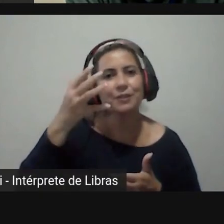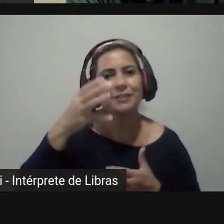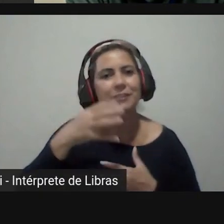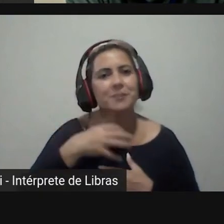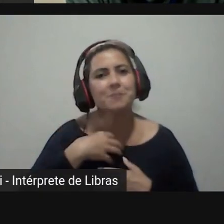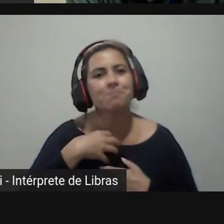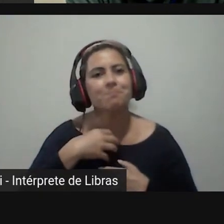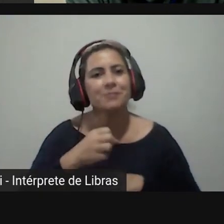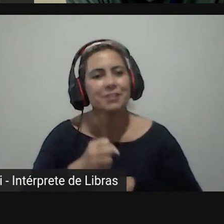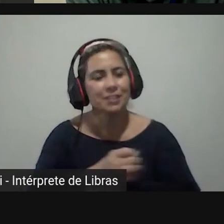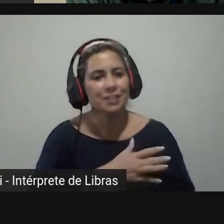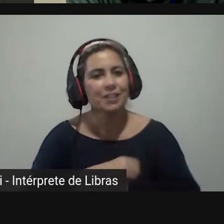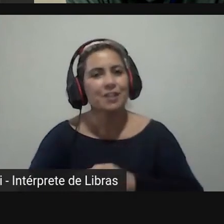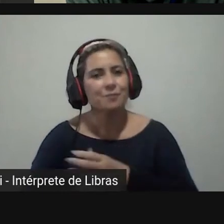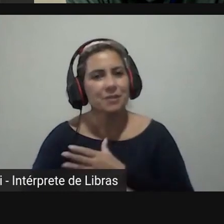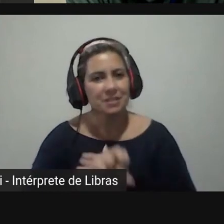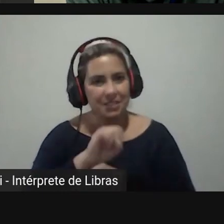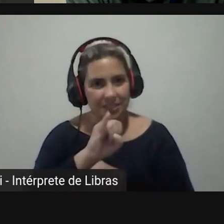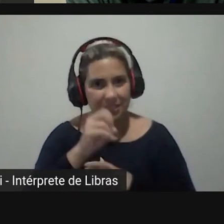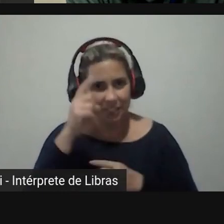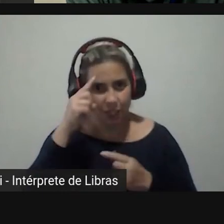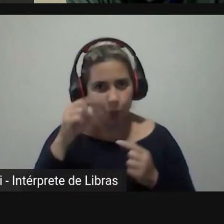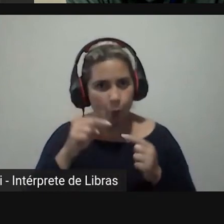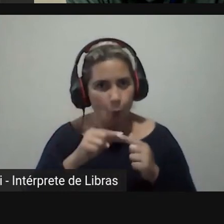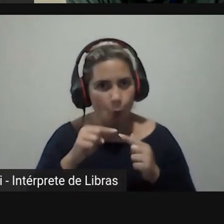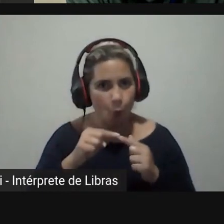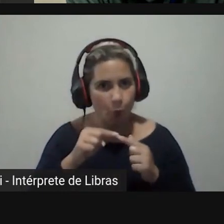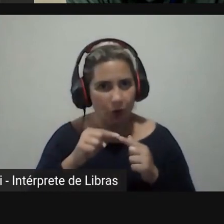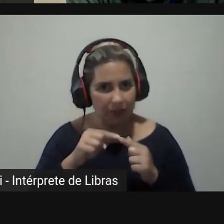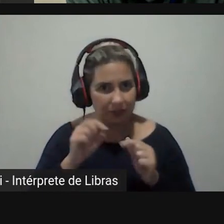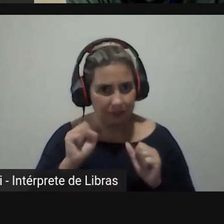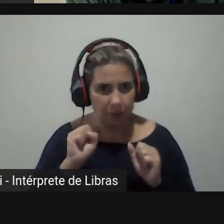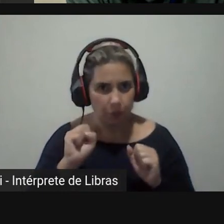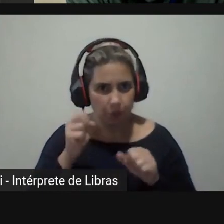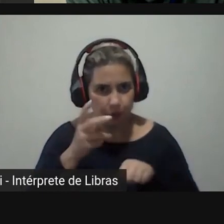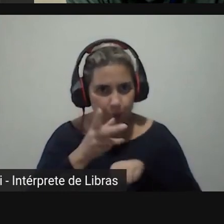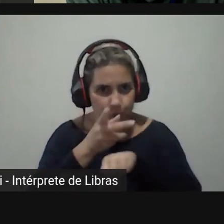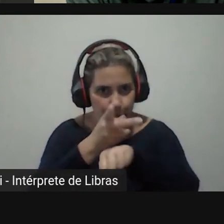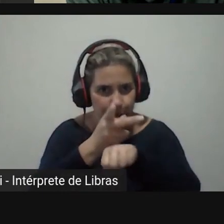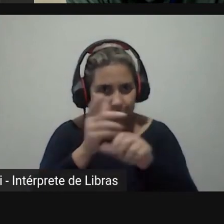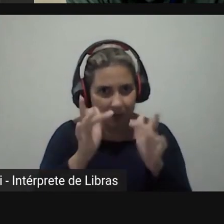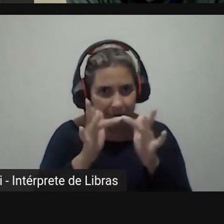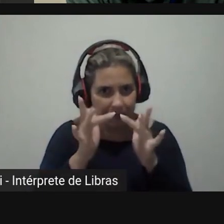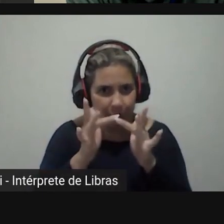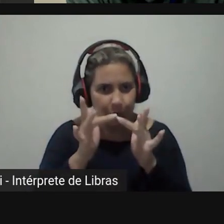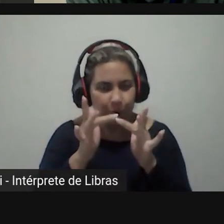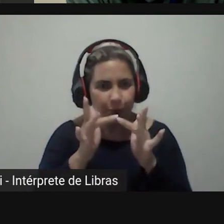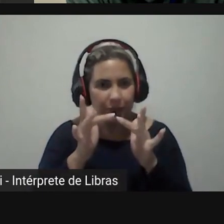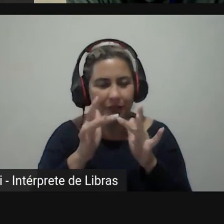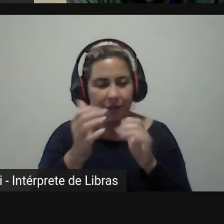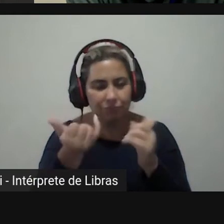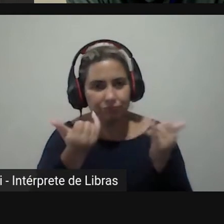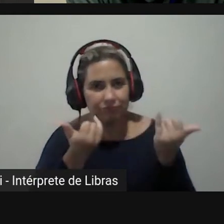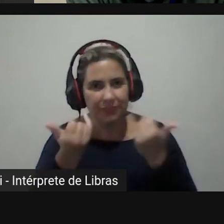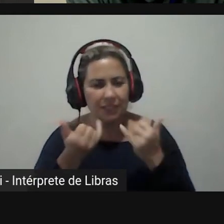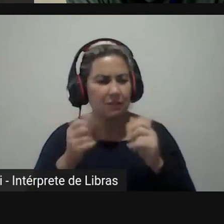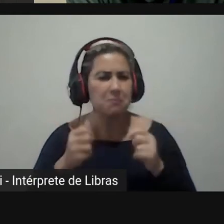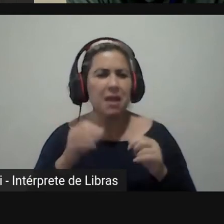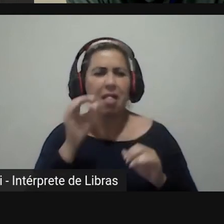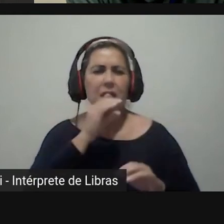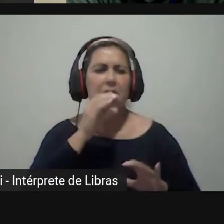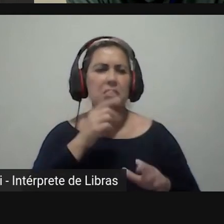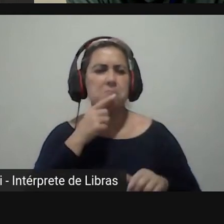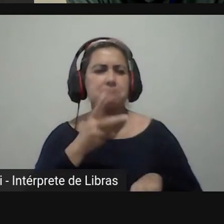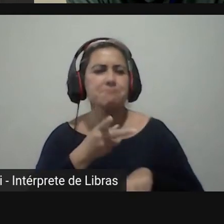se você concordar eu gostaria de procurá-lo posteriormente em breve não é nada urgente mas em